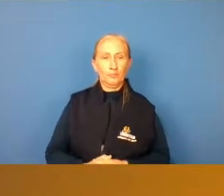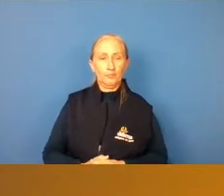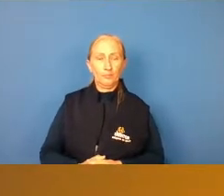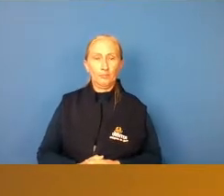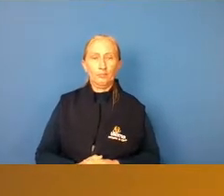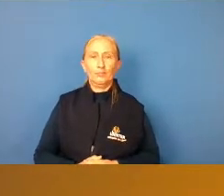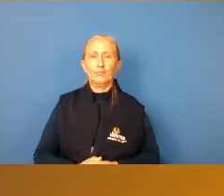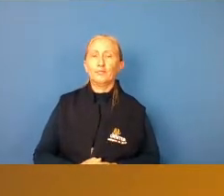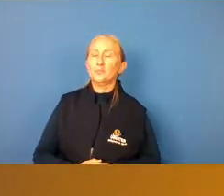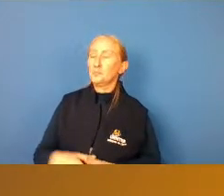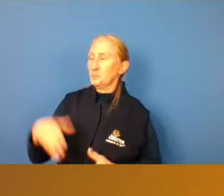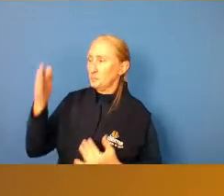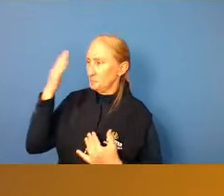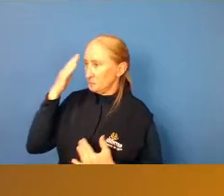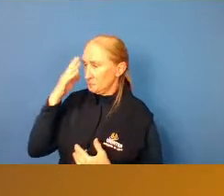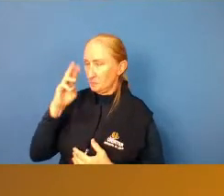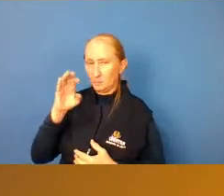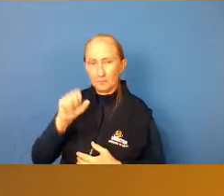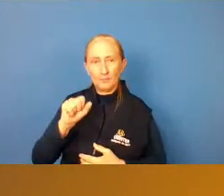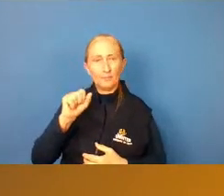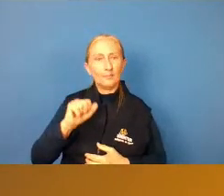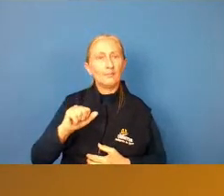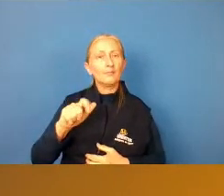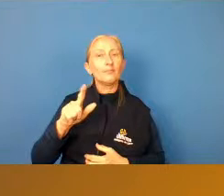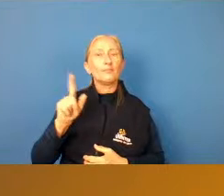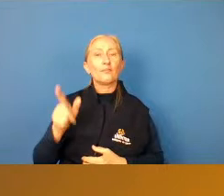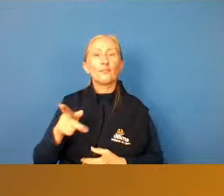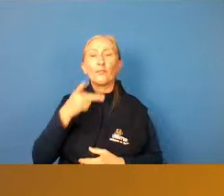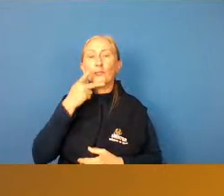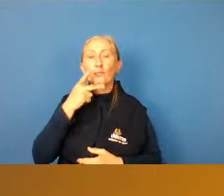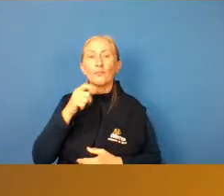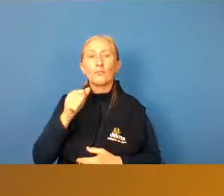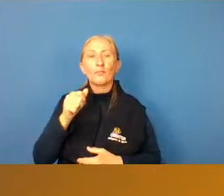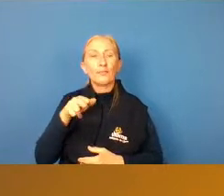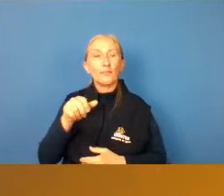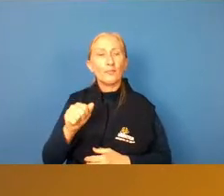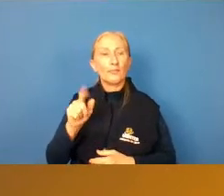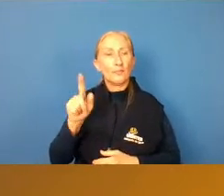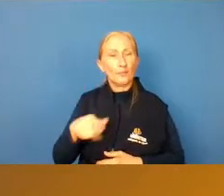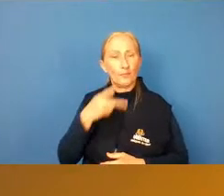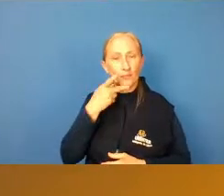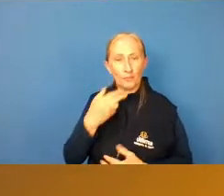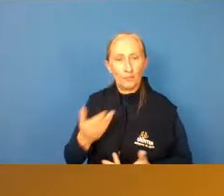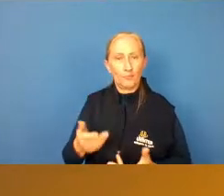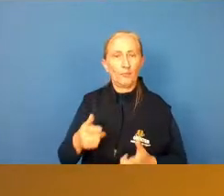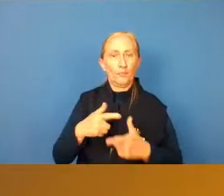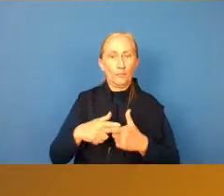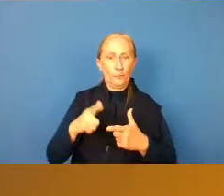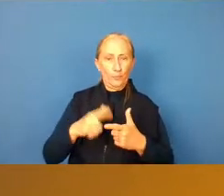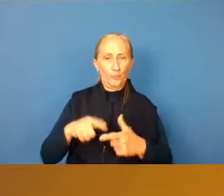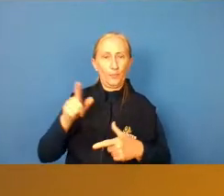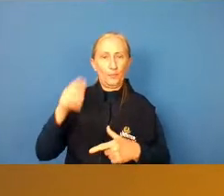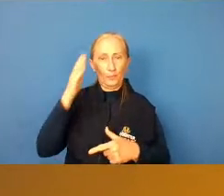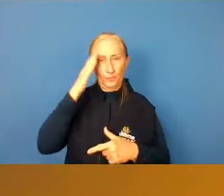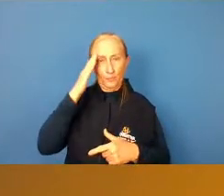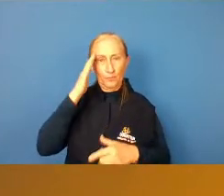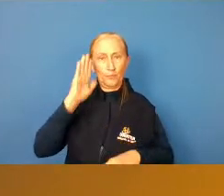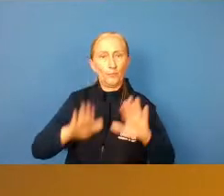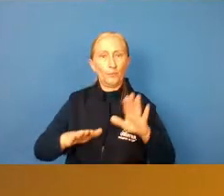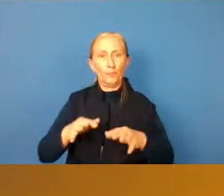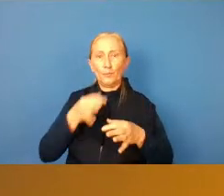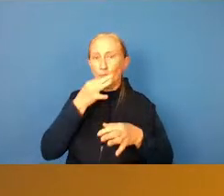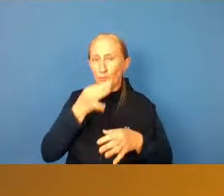Joia, Wesley, obrigada. Ana, quer fazer algum comentário? O meu problema, como vocês sabem, às vezes é fazer o